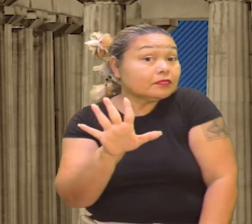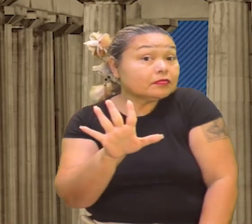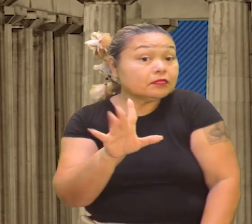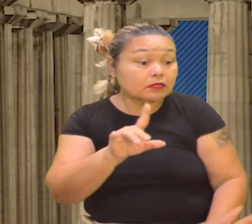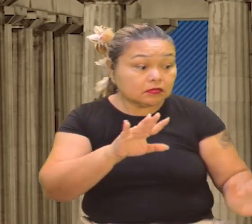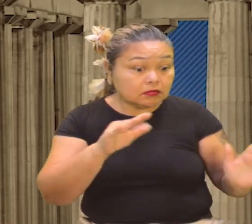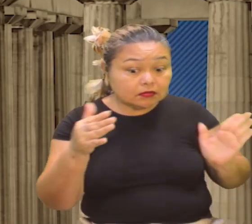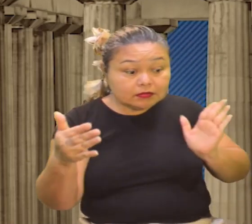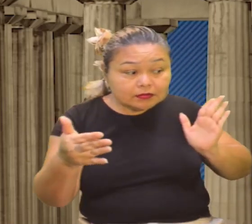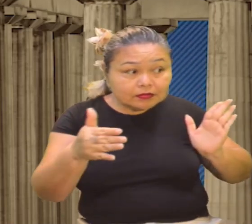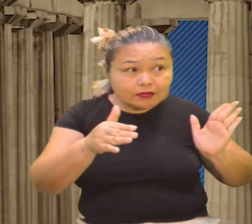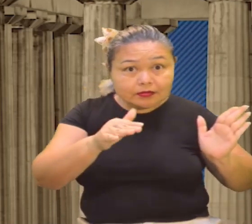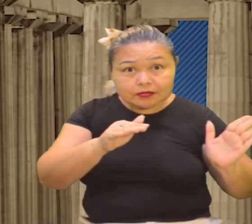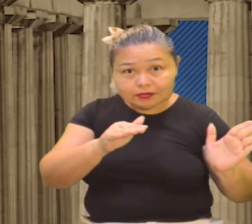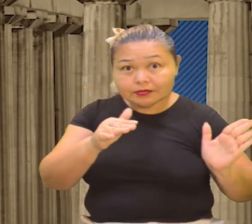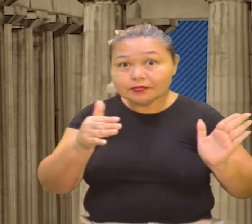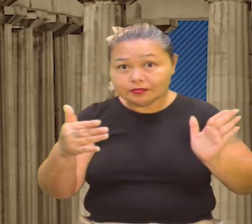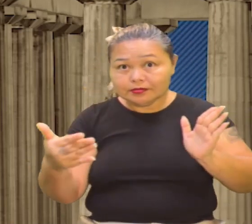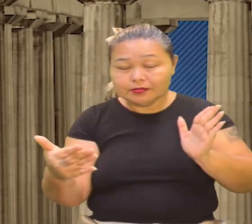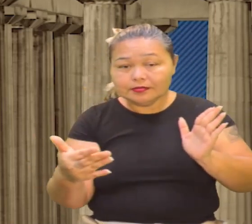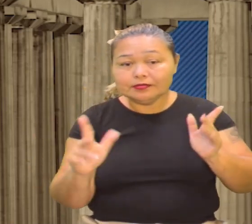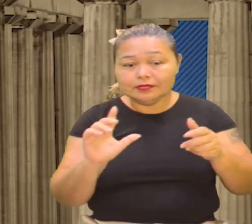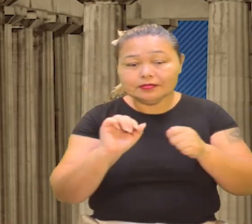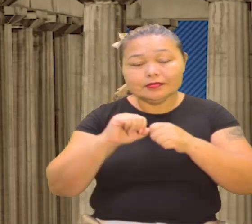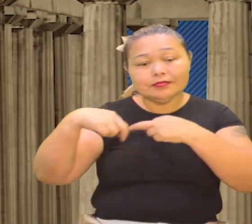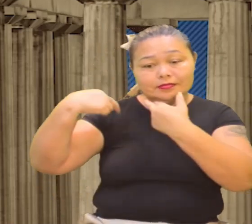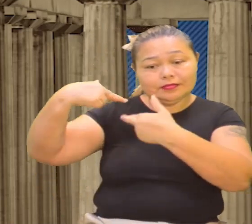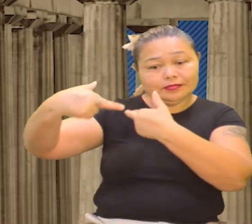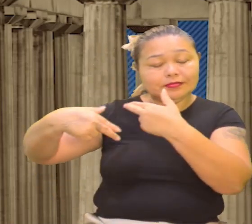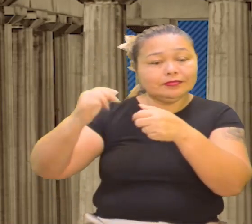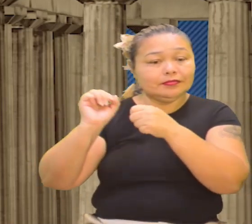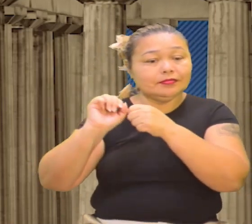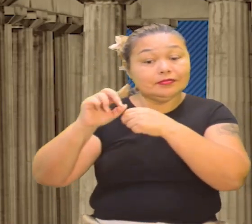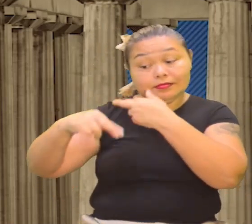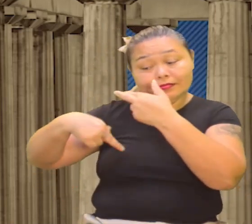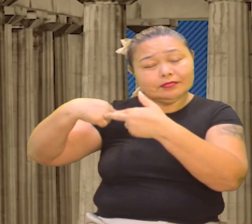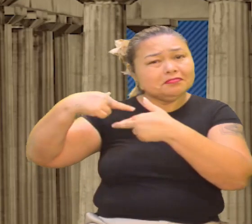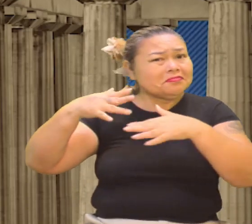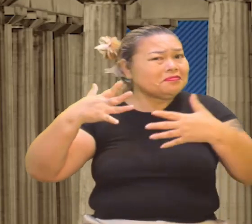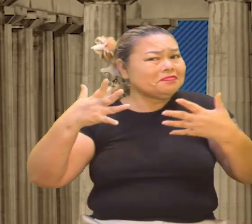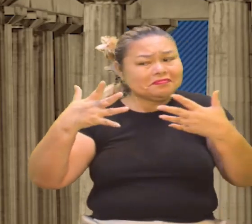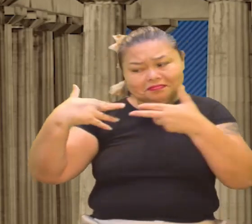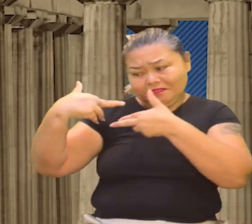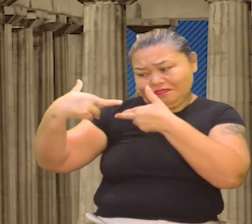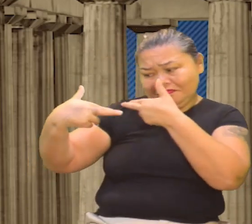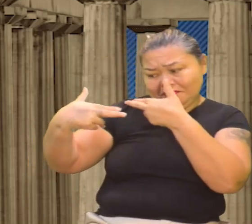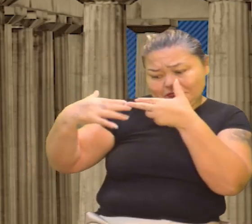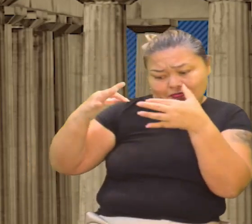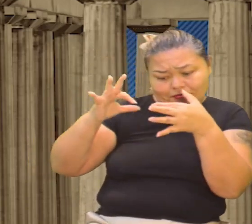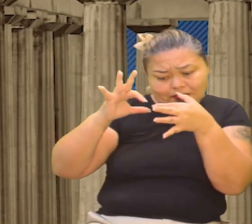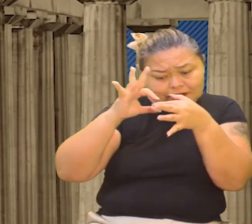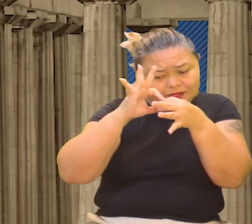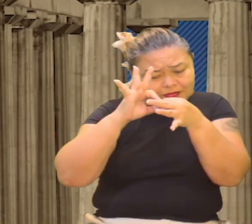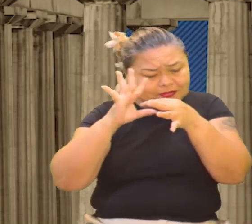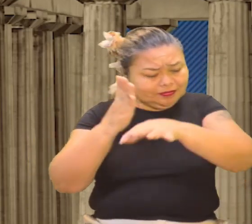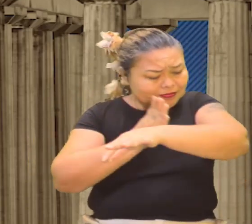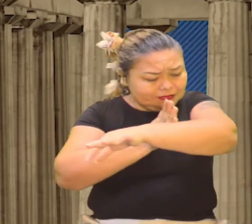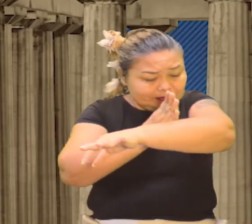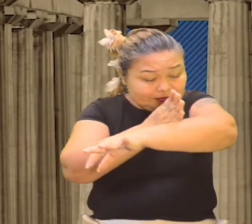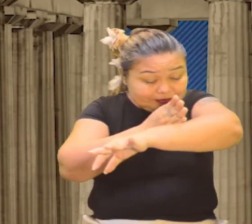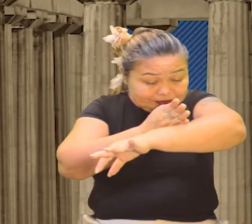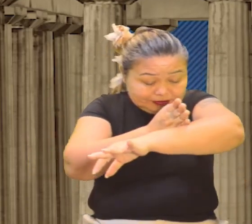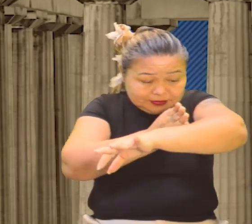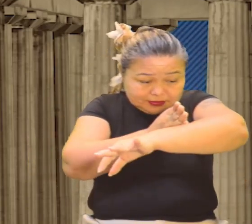foi nessa pegada, lá no âmbito do Renascimento. O Renascimento ainda ficou meio apegado à Idade Média,